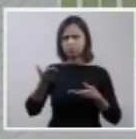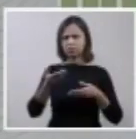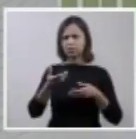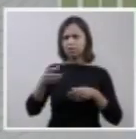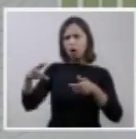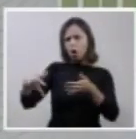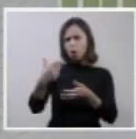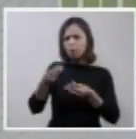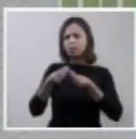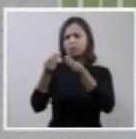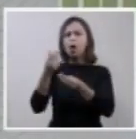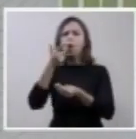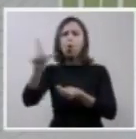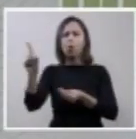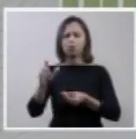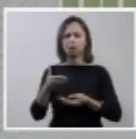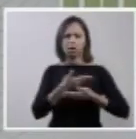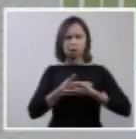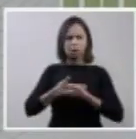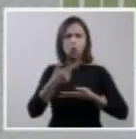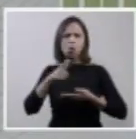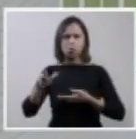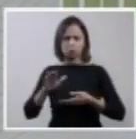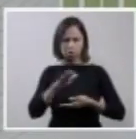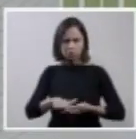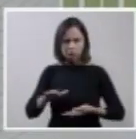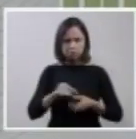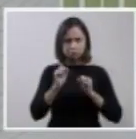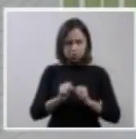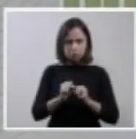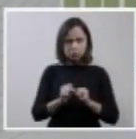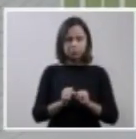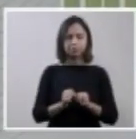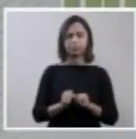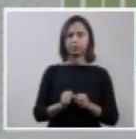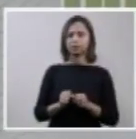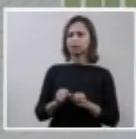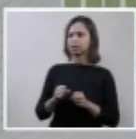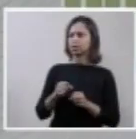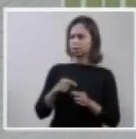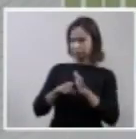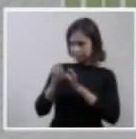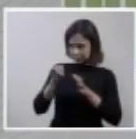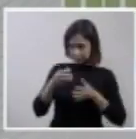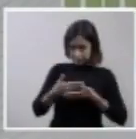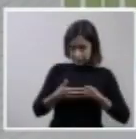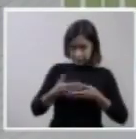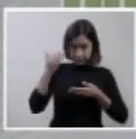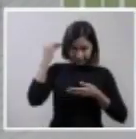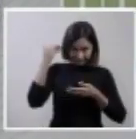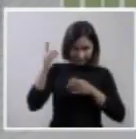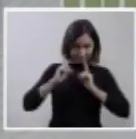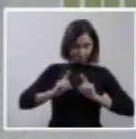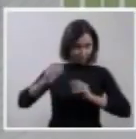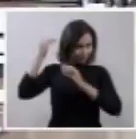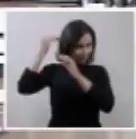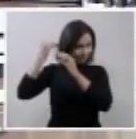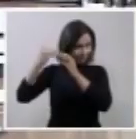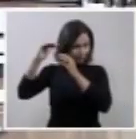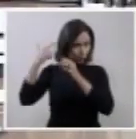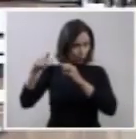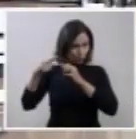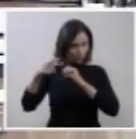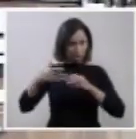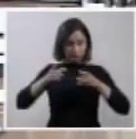Tendo sido concluído o parto e esse feto tendo nascido? Sim. Isso é possível. O senhor